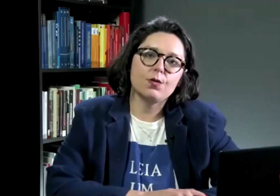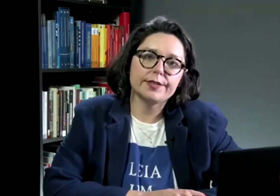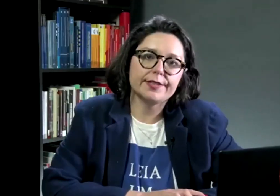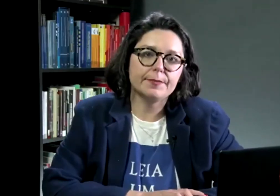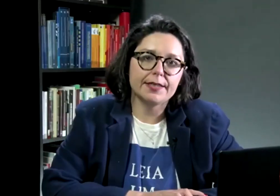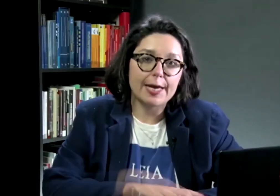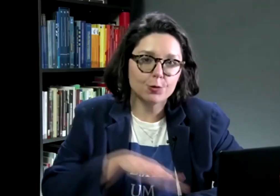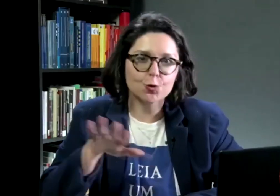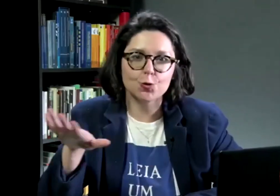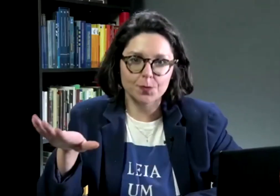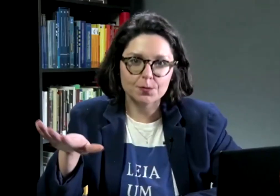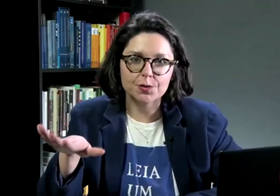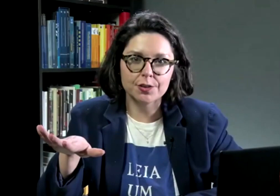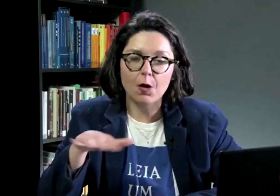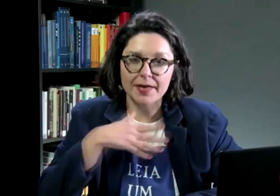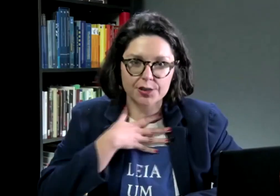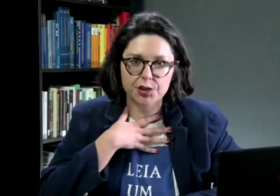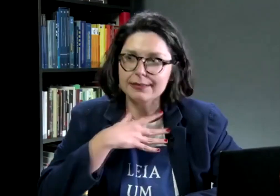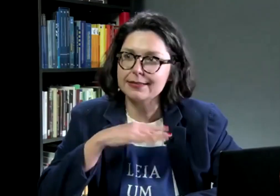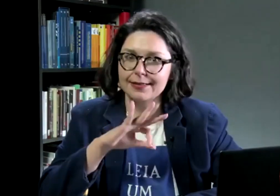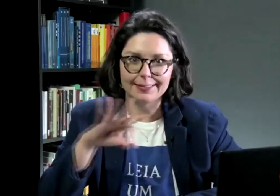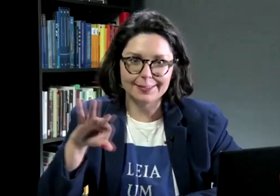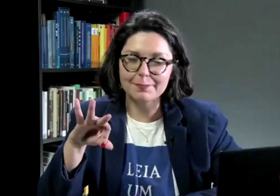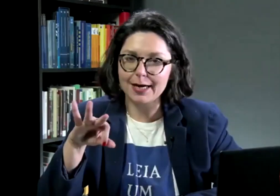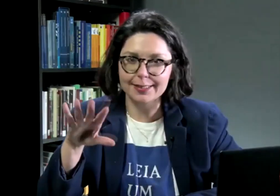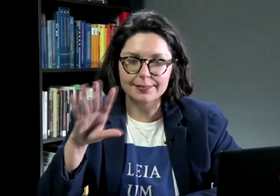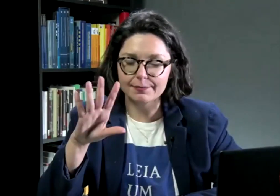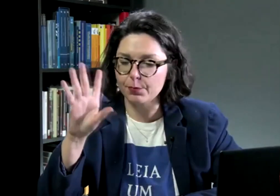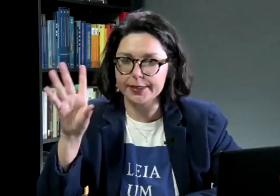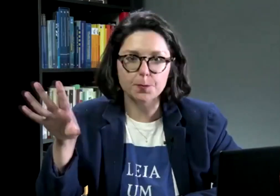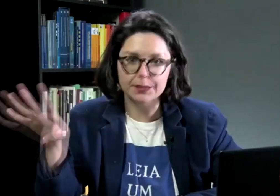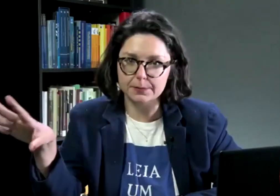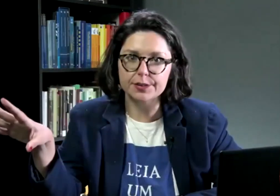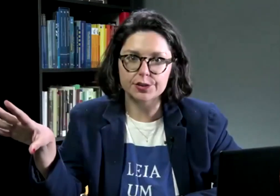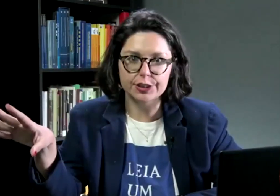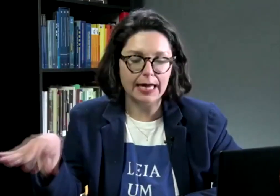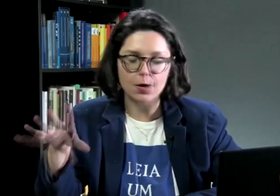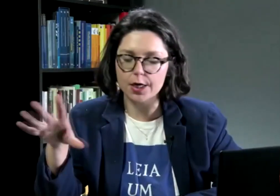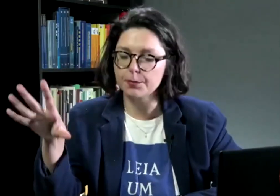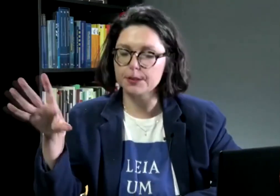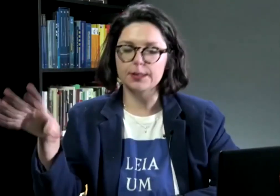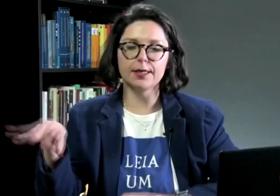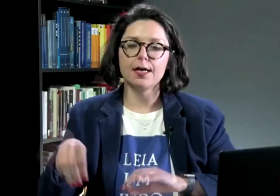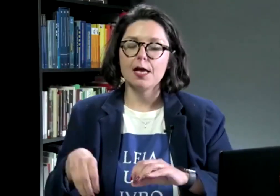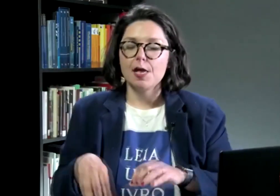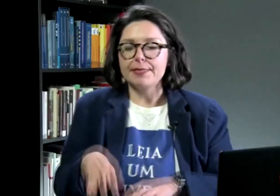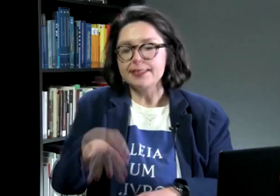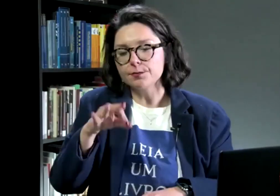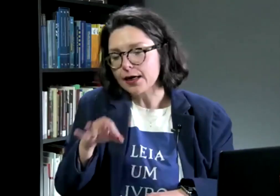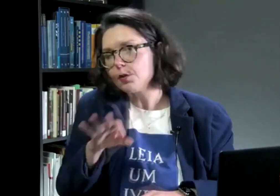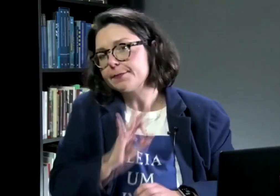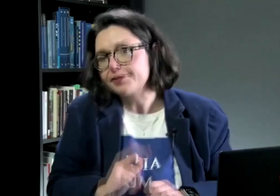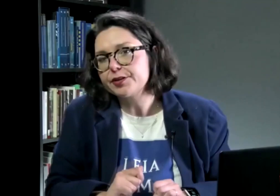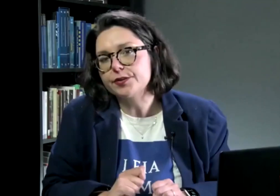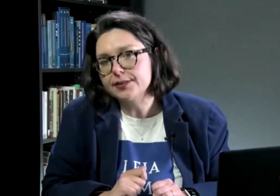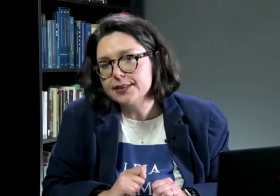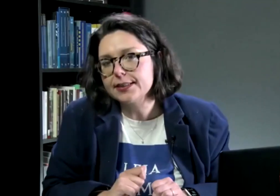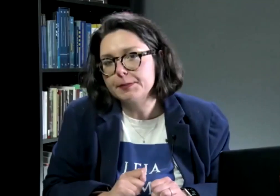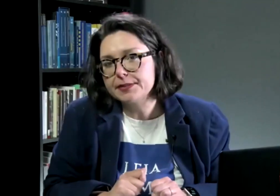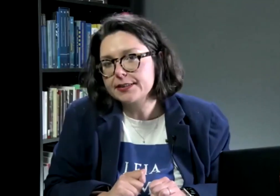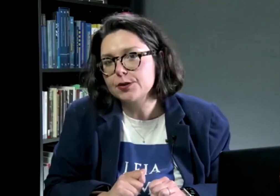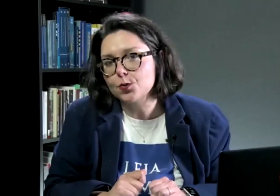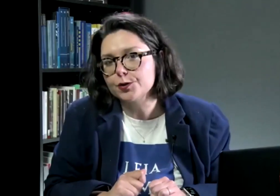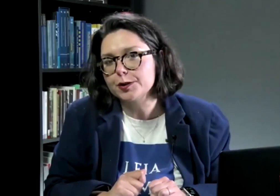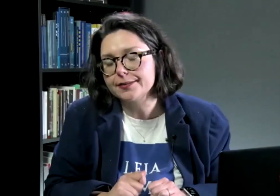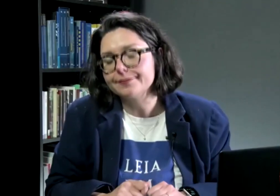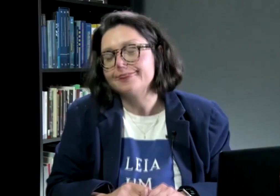precisa da rua também. Eu sou super do digital. Minha agência é de marketing político, principalmente digital. Amo, nananã. Mas sim uma coisa, a Prefeitura de